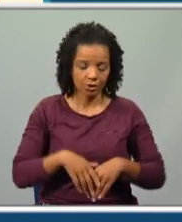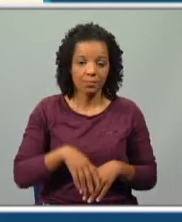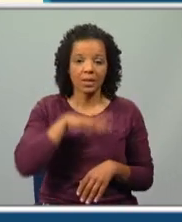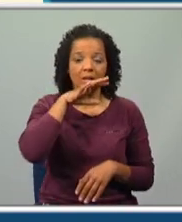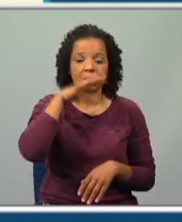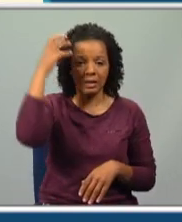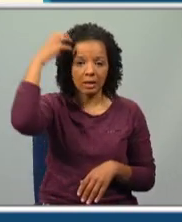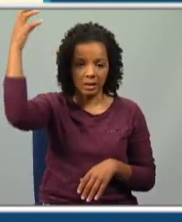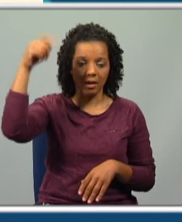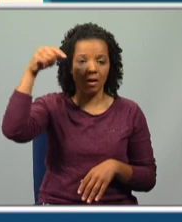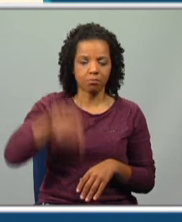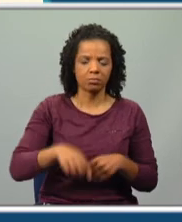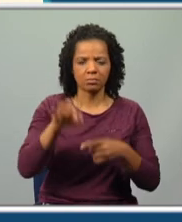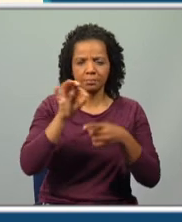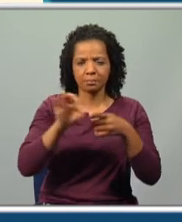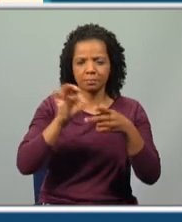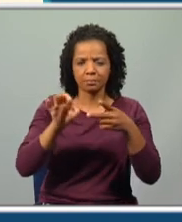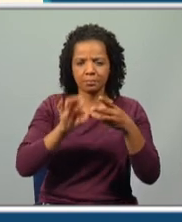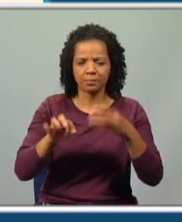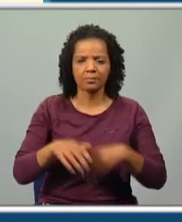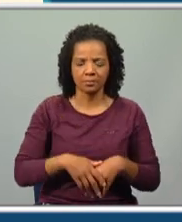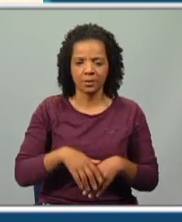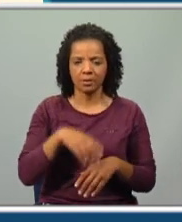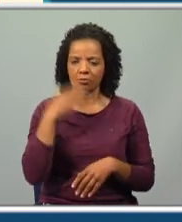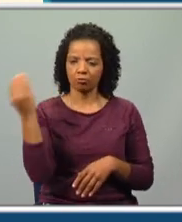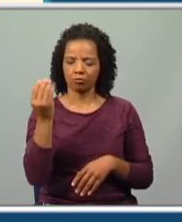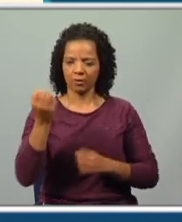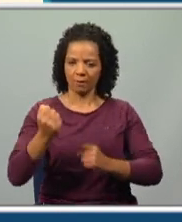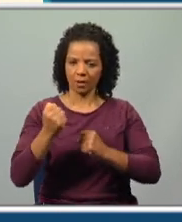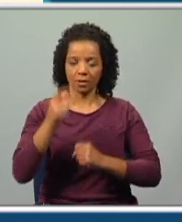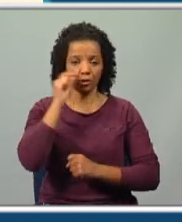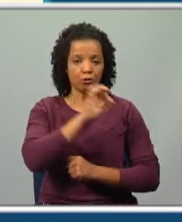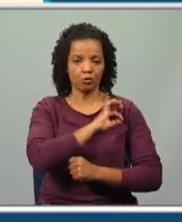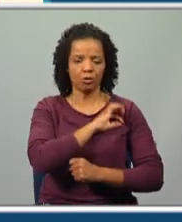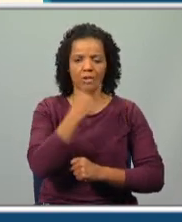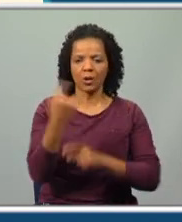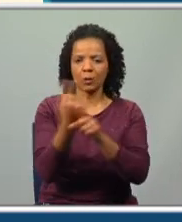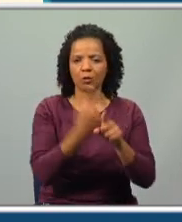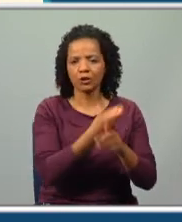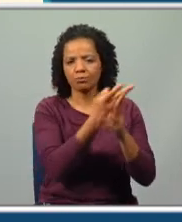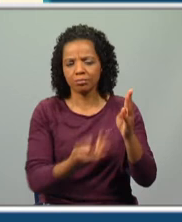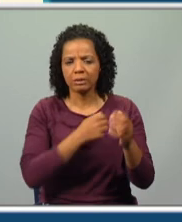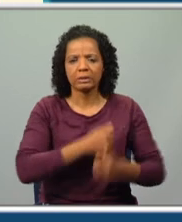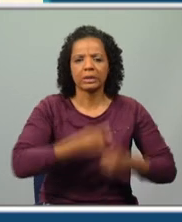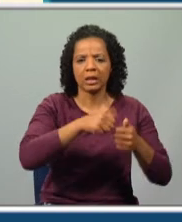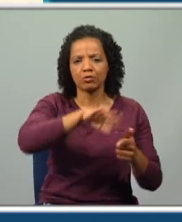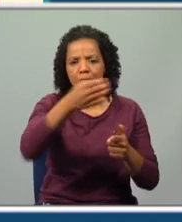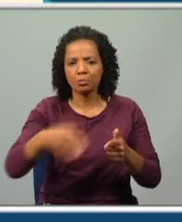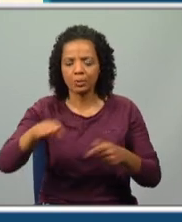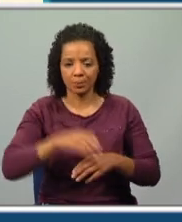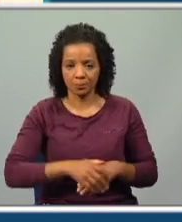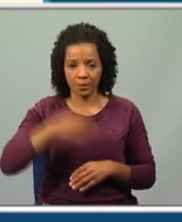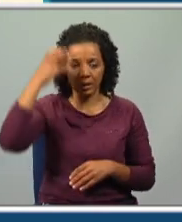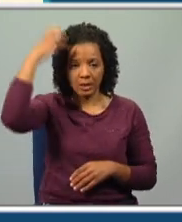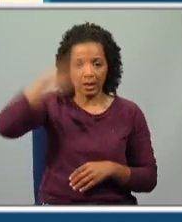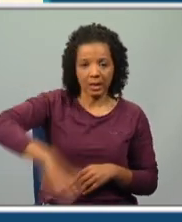rei é imediatamente caracterizado, portanto, moço e valente, senhor de um reino abundante em cidades e searas. Portanto, um